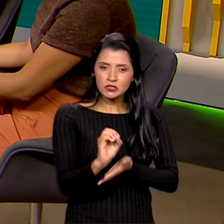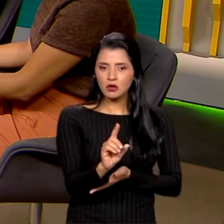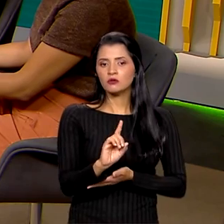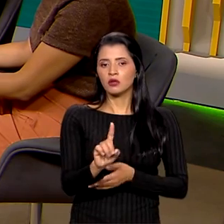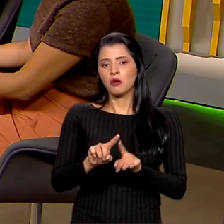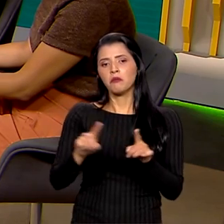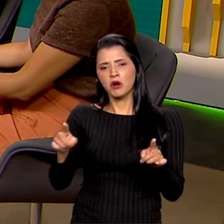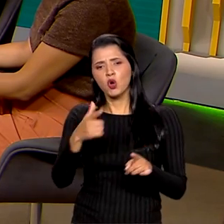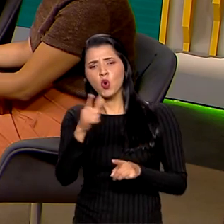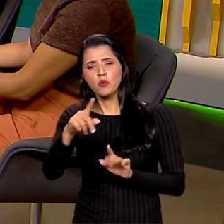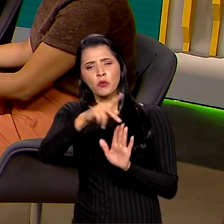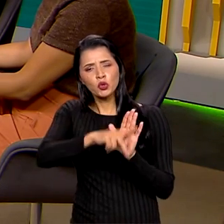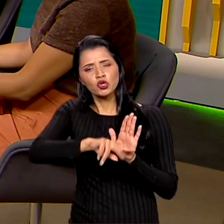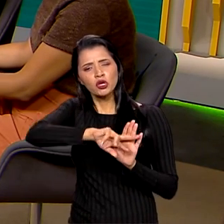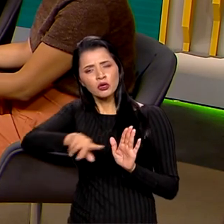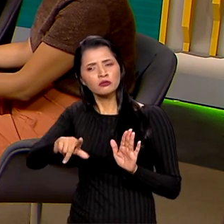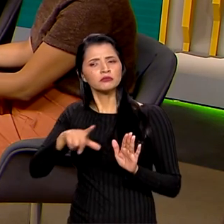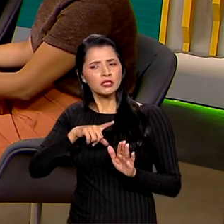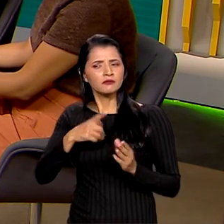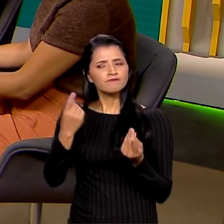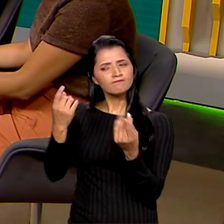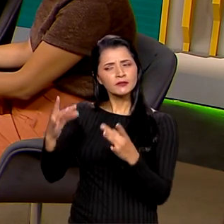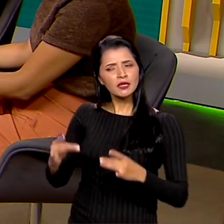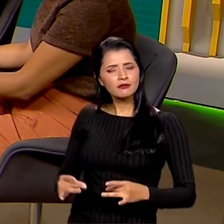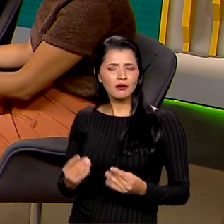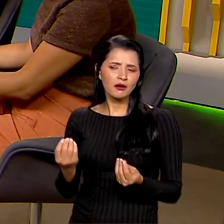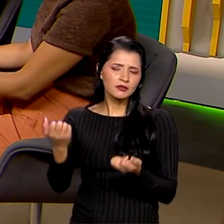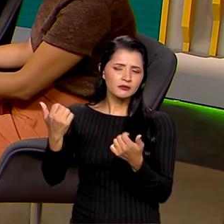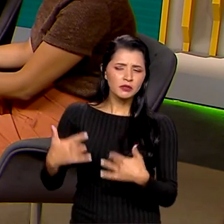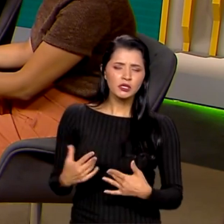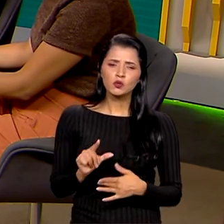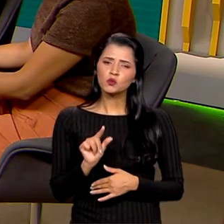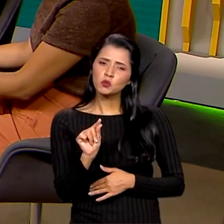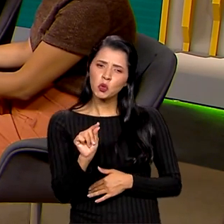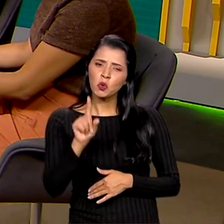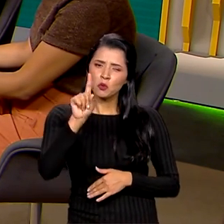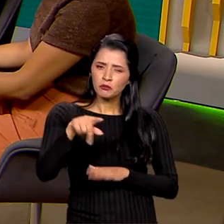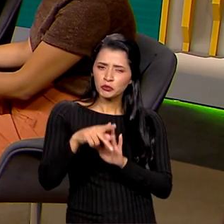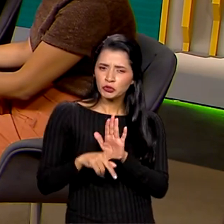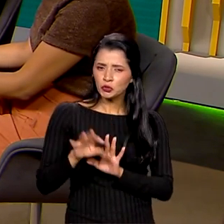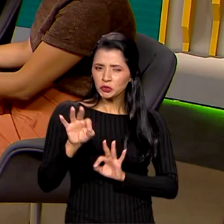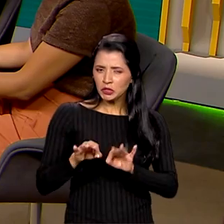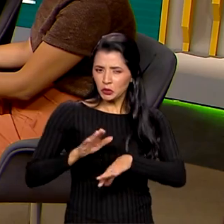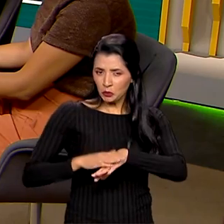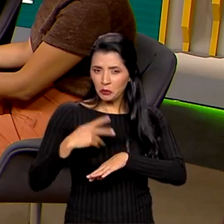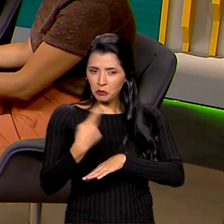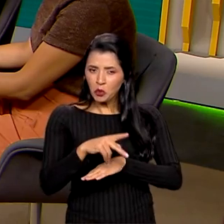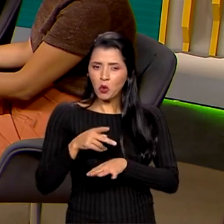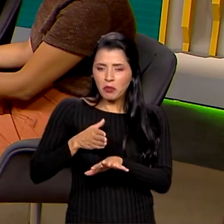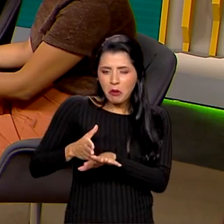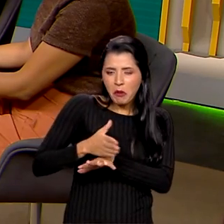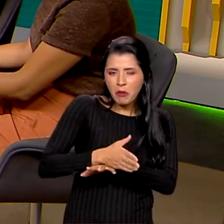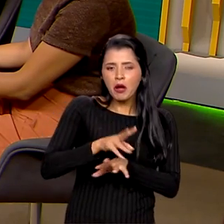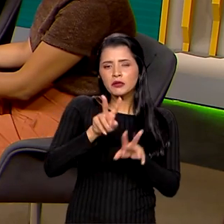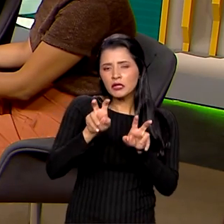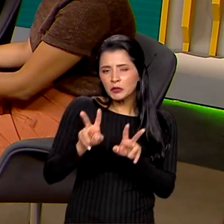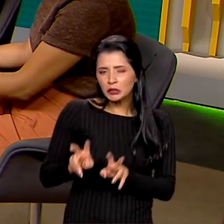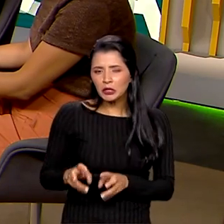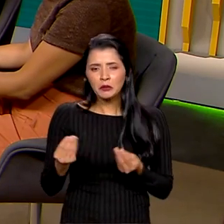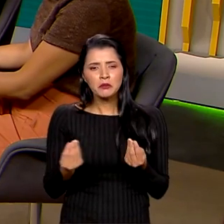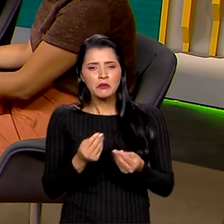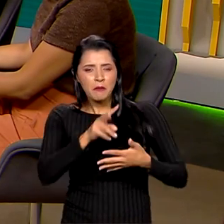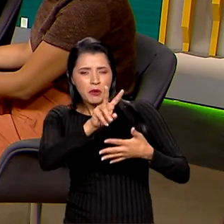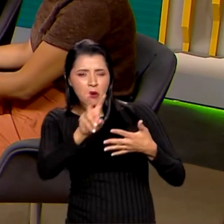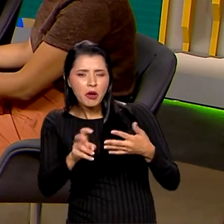com vários projetos. Dá um pouquinho de detalhes para nós, por favor. São projetos organizados por eixos temáticos. Como é que foi a